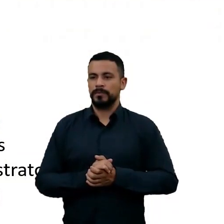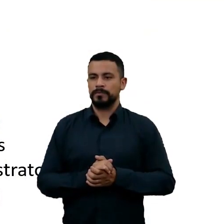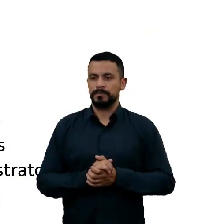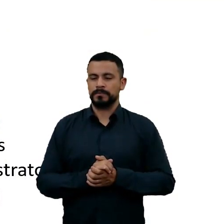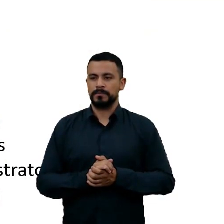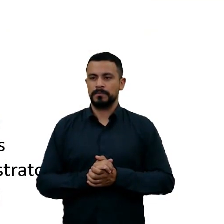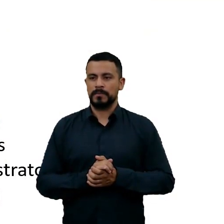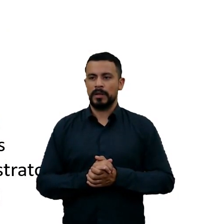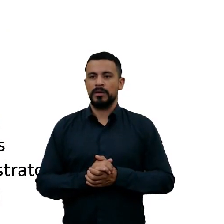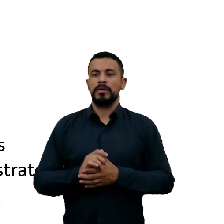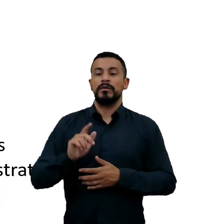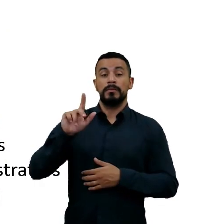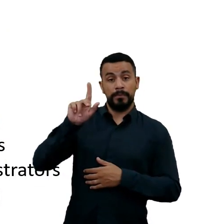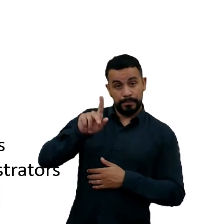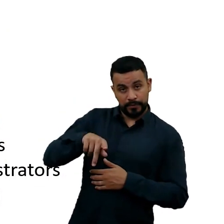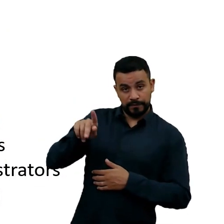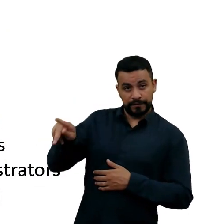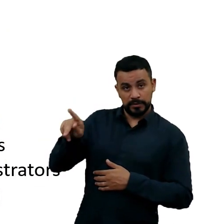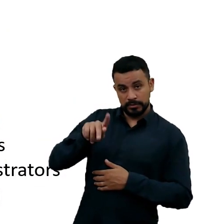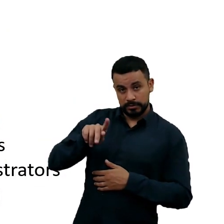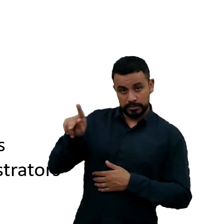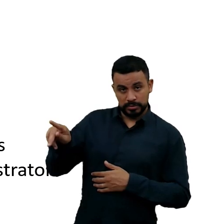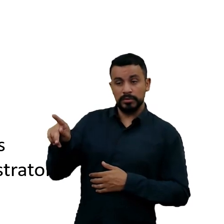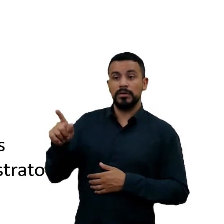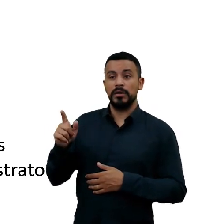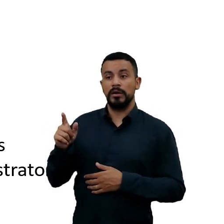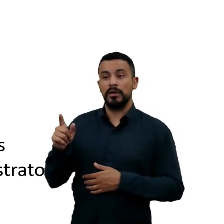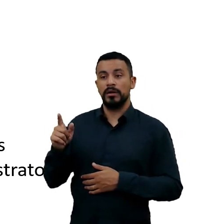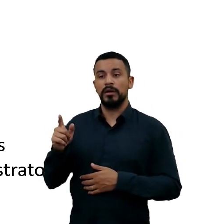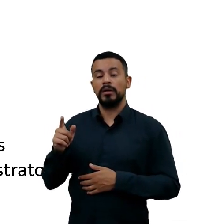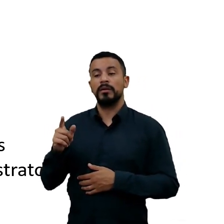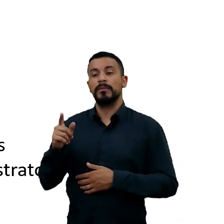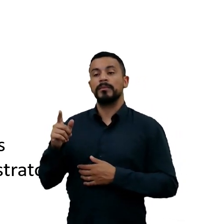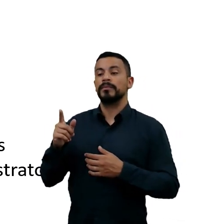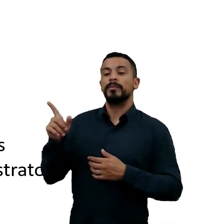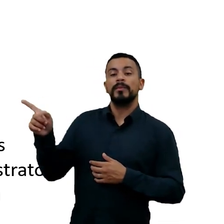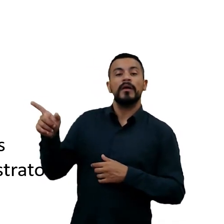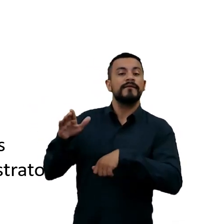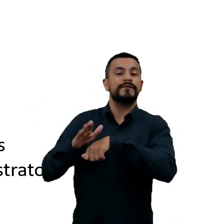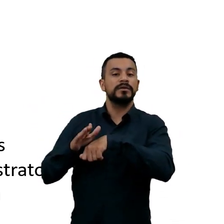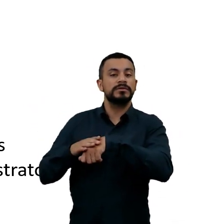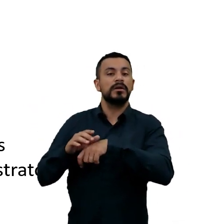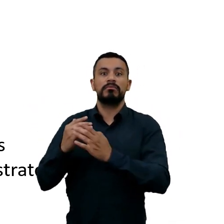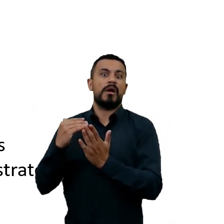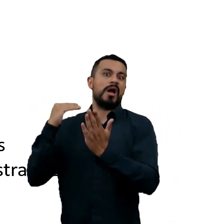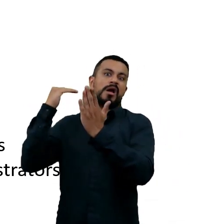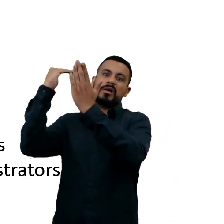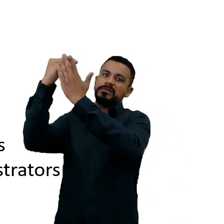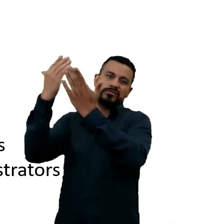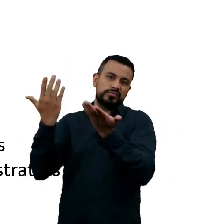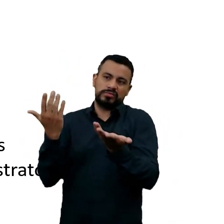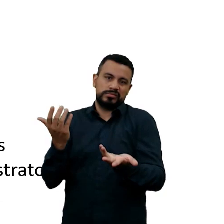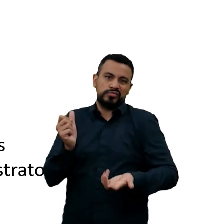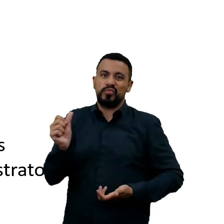E professores estão pedindo para os professores fazerem além do possível. Eles têm